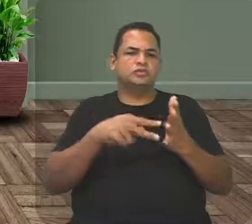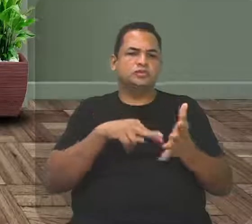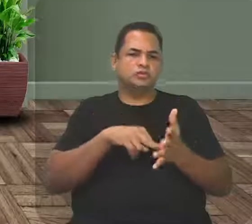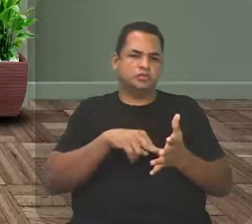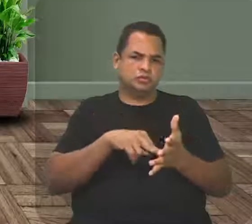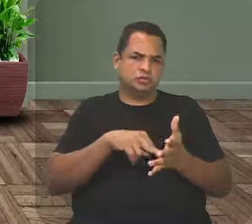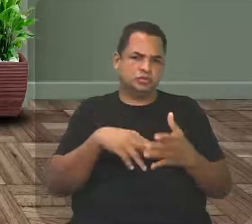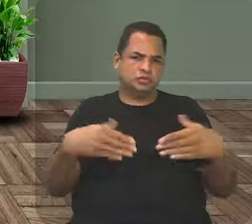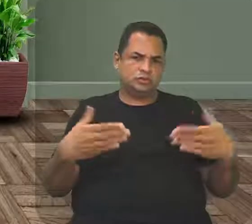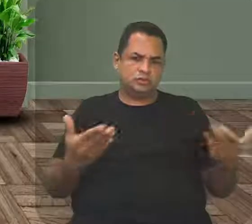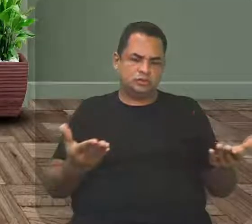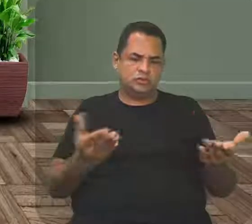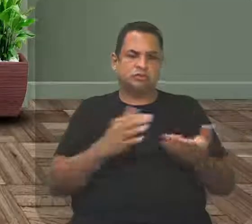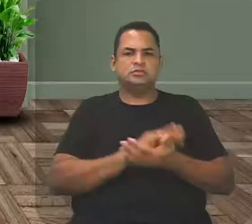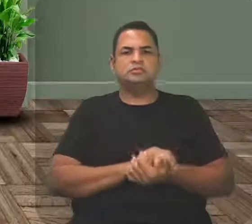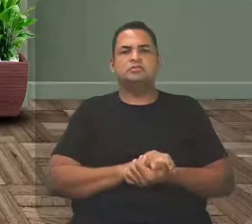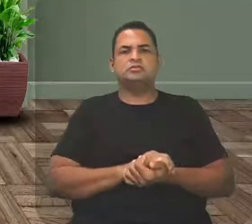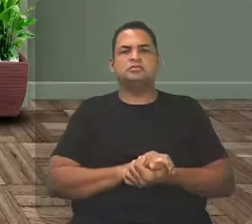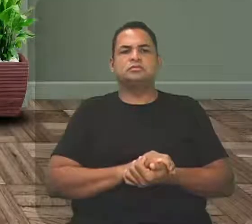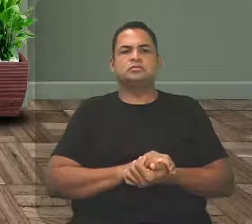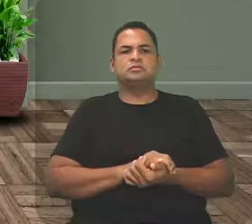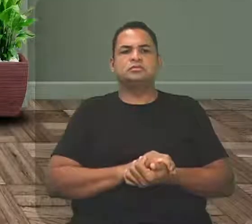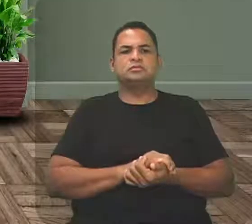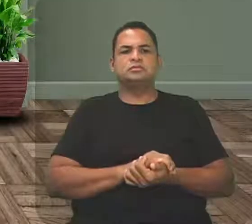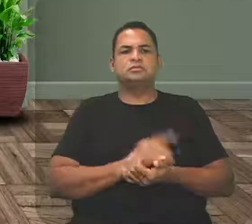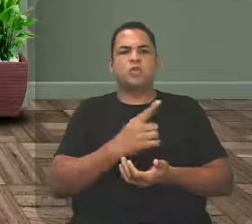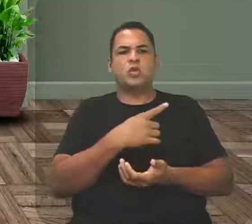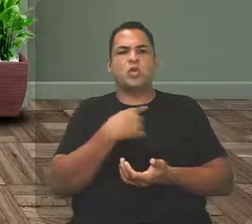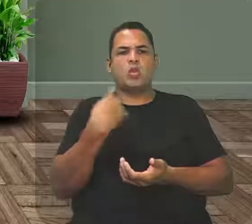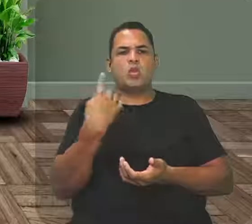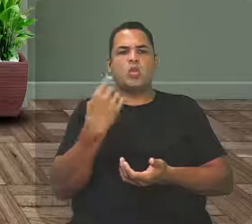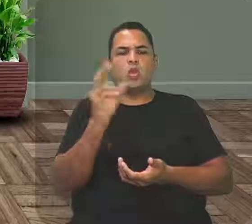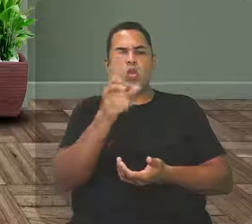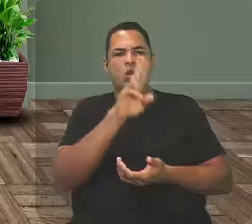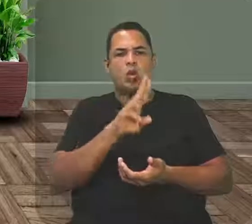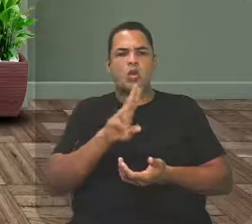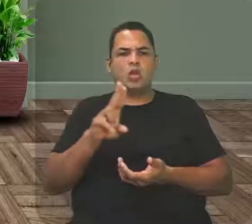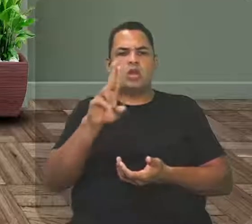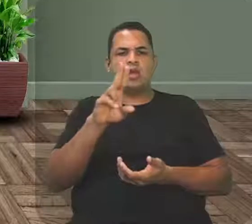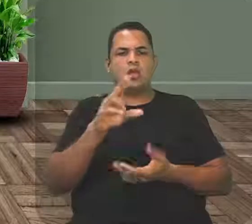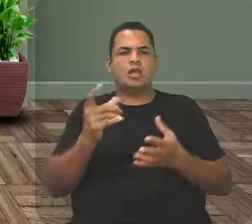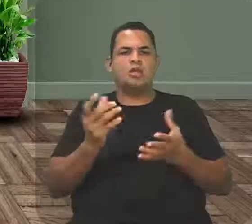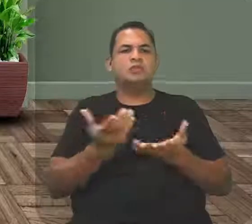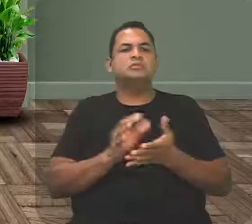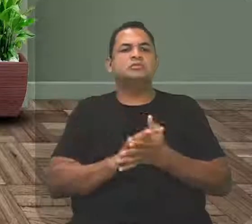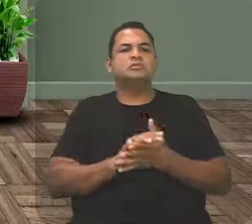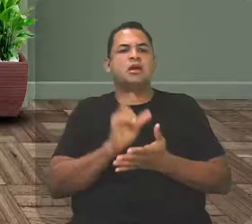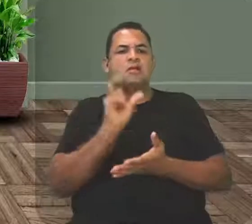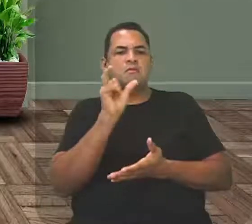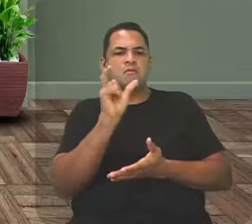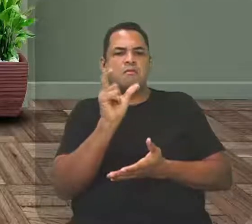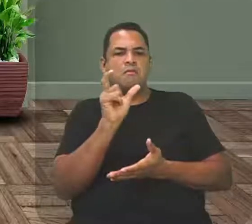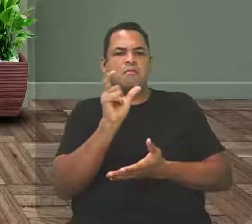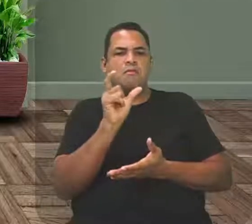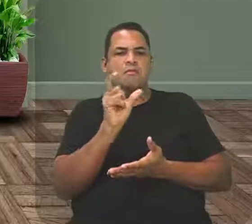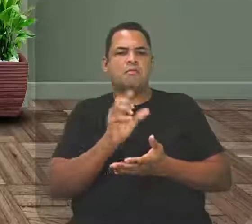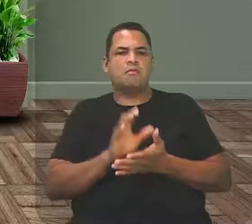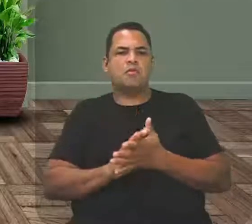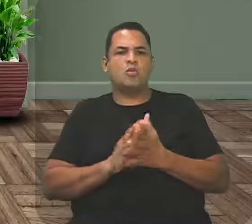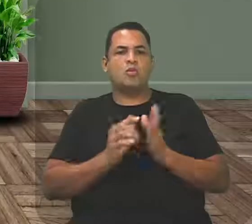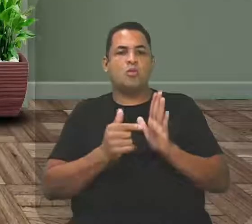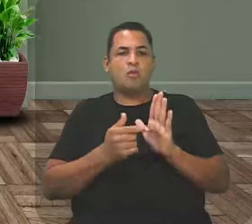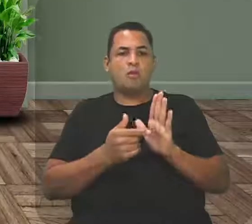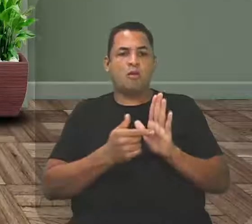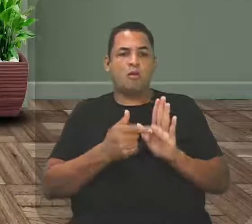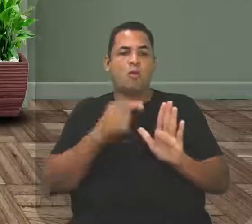Outro significado. E aí, nós estamos usando os dois. O termo aí, nesse caso, é conotativo.